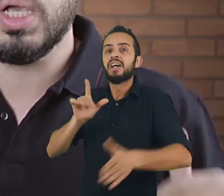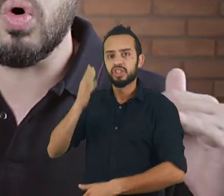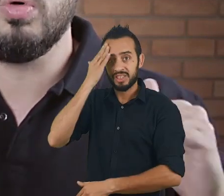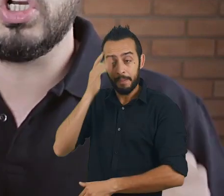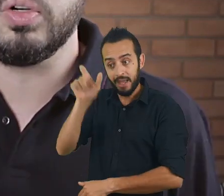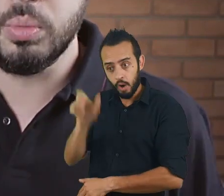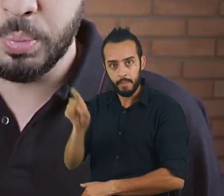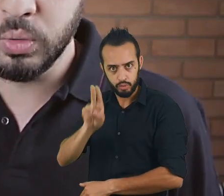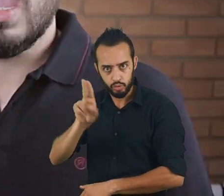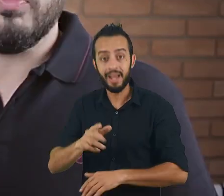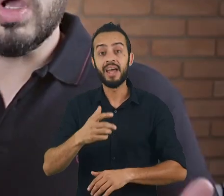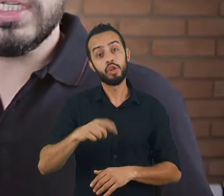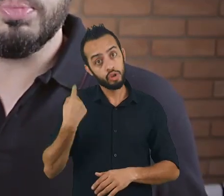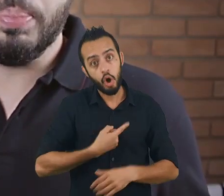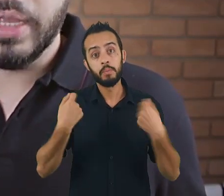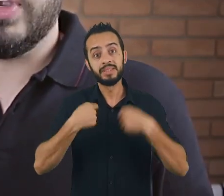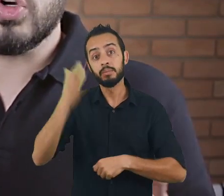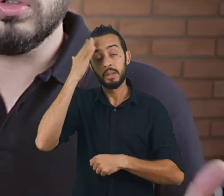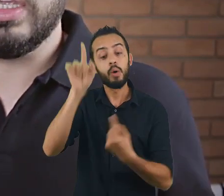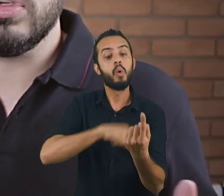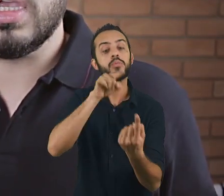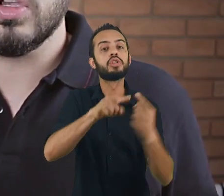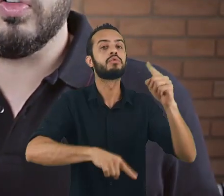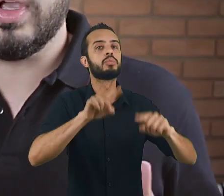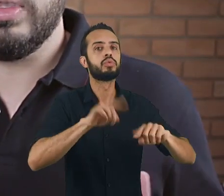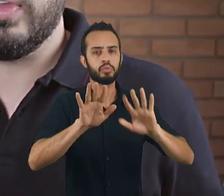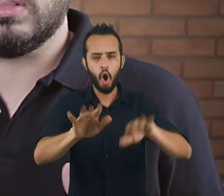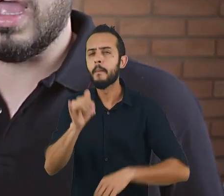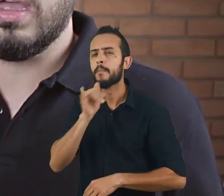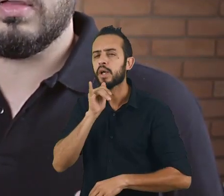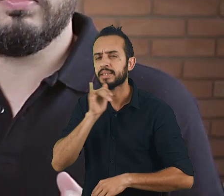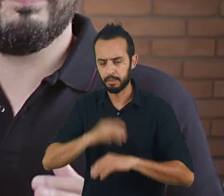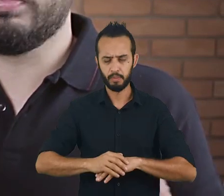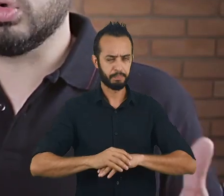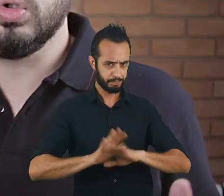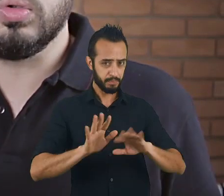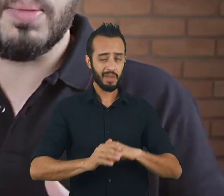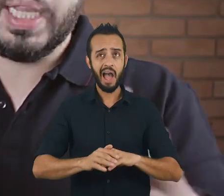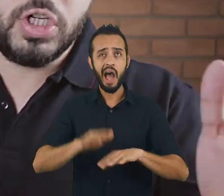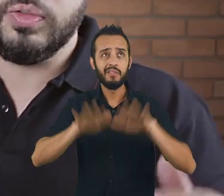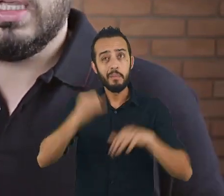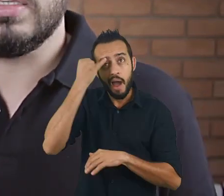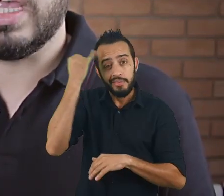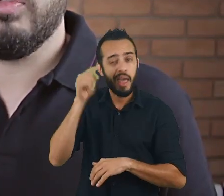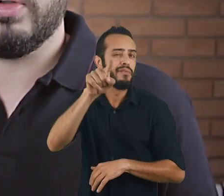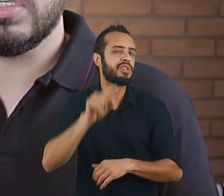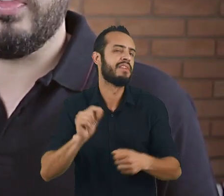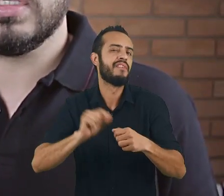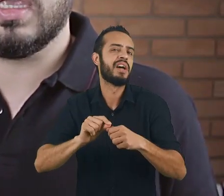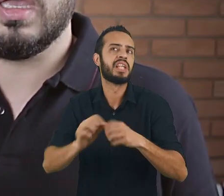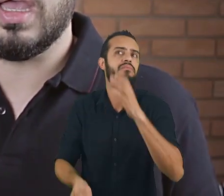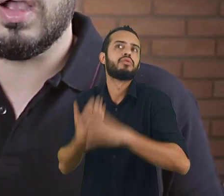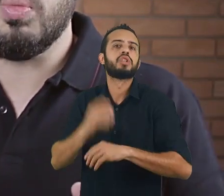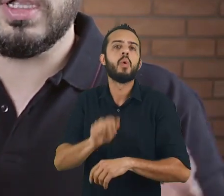usuário, saber qual o objetivo do meu produto. Eu vou dar um exemplo prático. Faz de conta que você resolveu inventar um produto, um aplicativo, que serve para